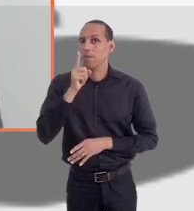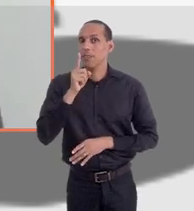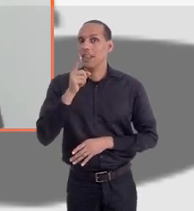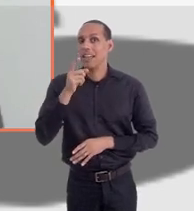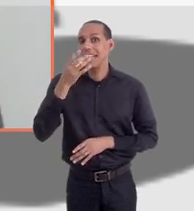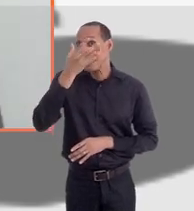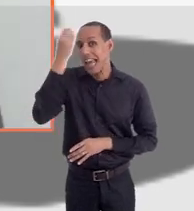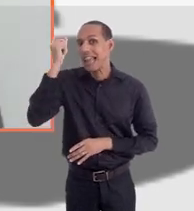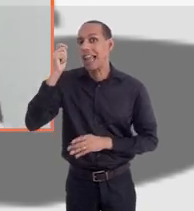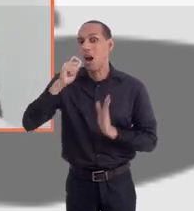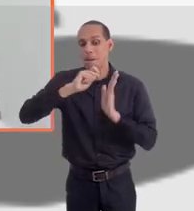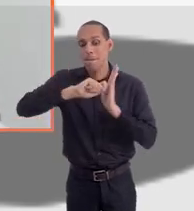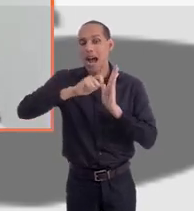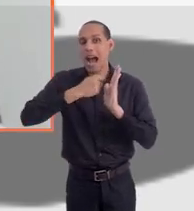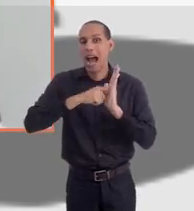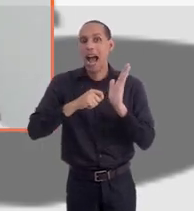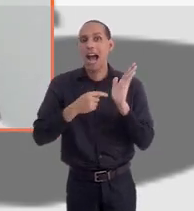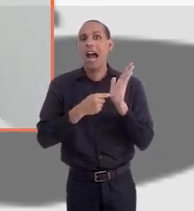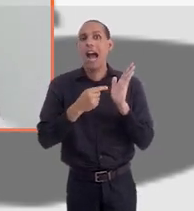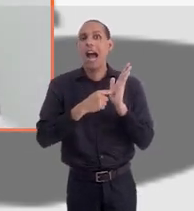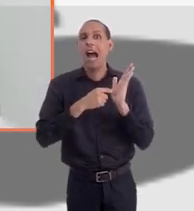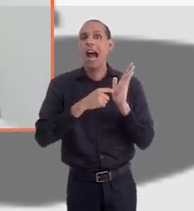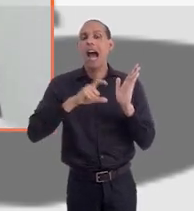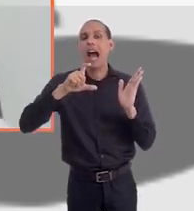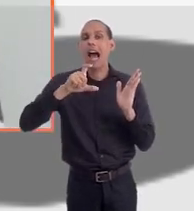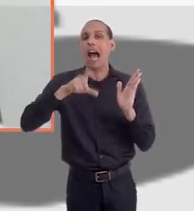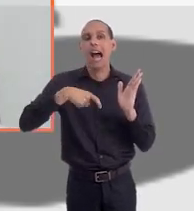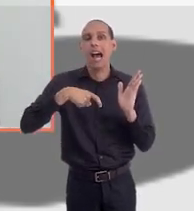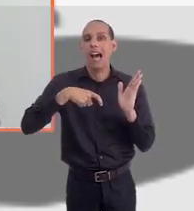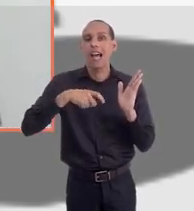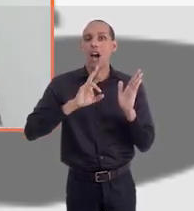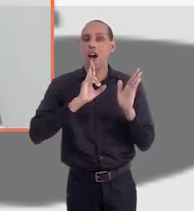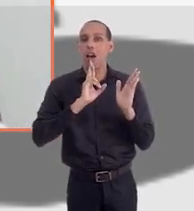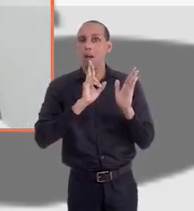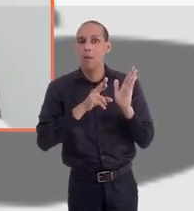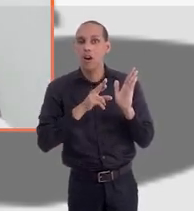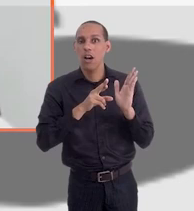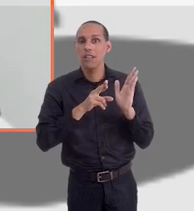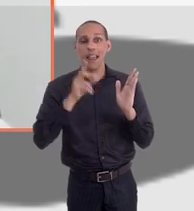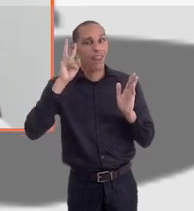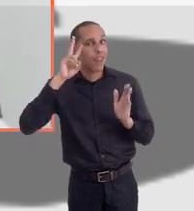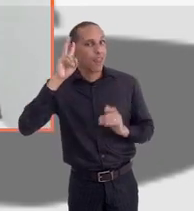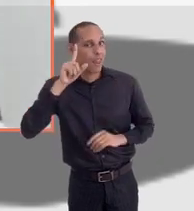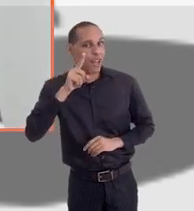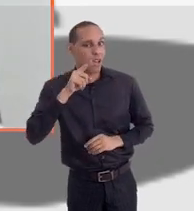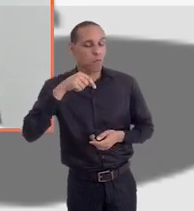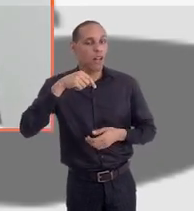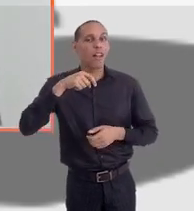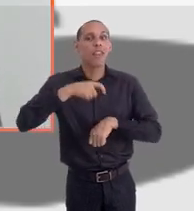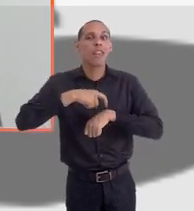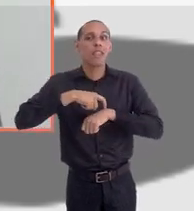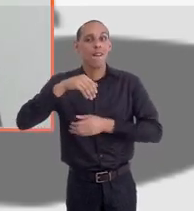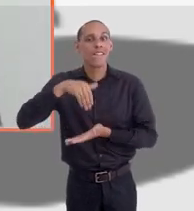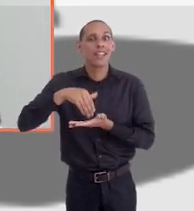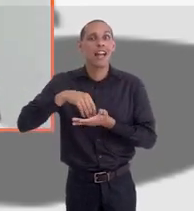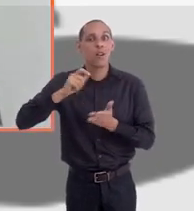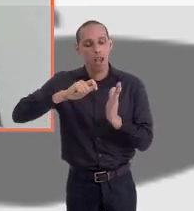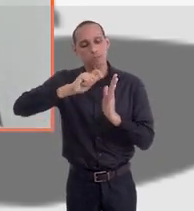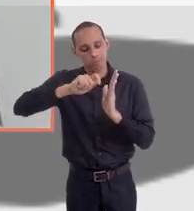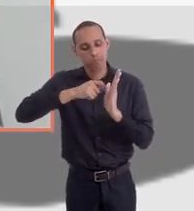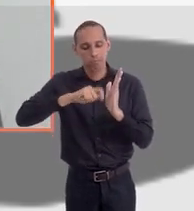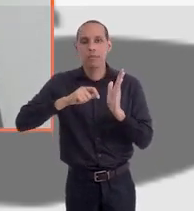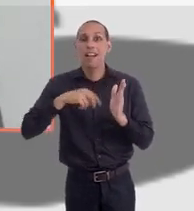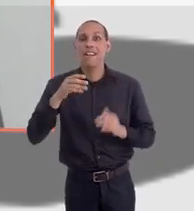deu tempo de marcar o cartão resposta. Então, você tem que ter uma estratégia boa para acabar em tempo de prova e deixar o tempo final para marcar o cartão resposta.